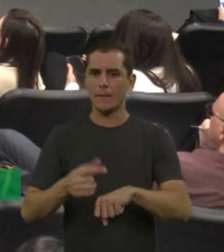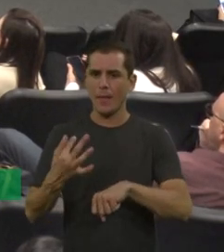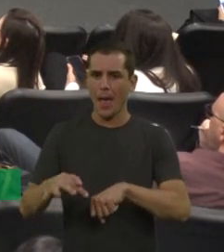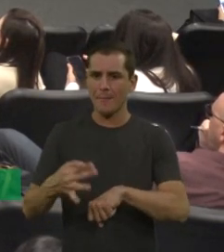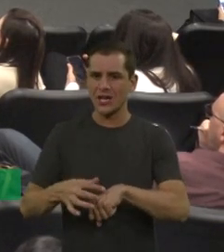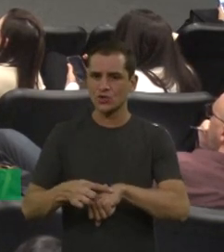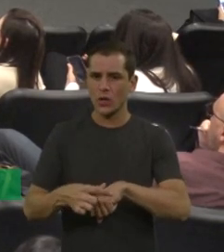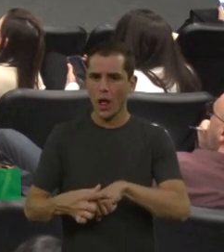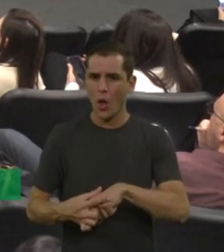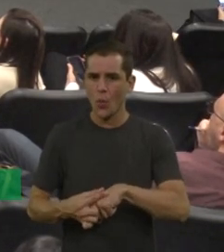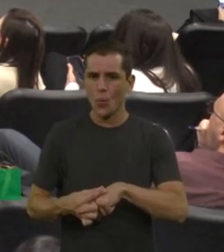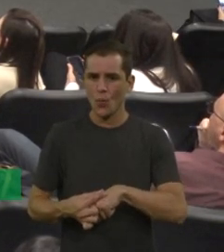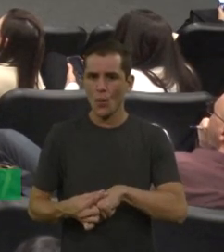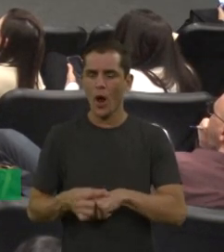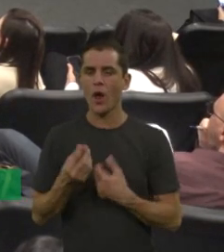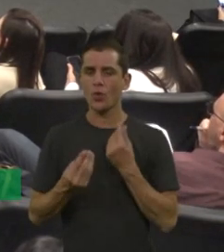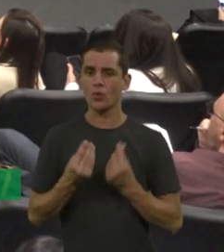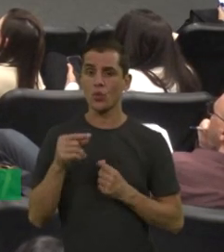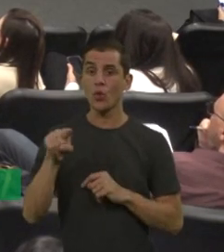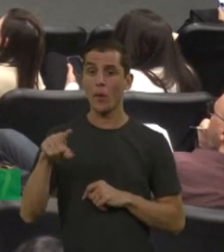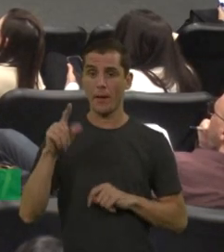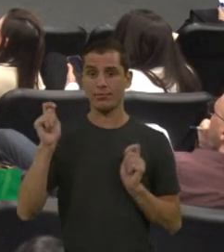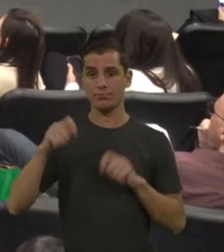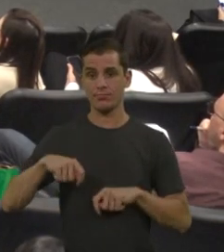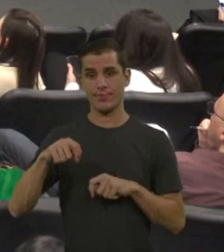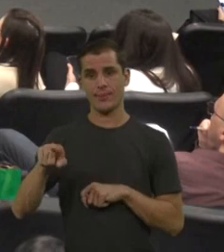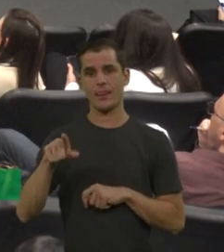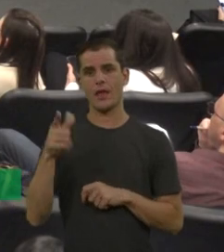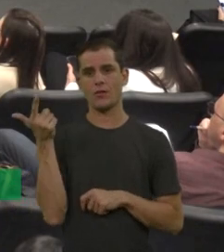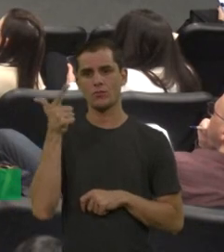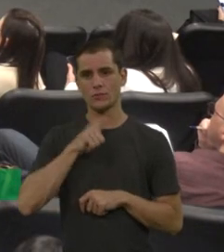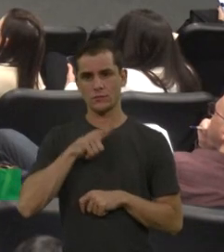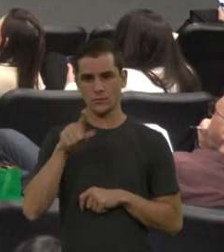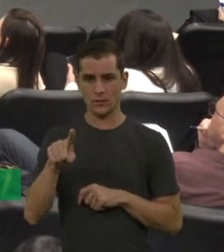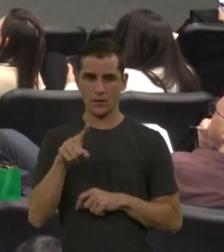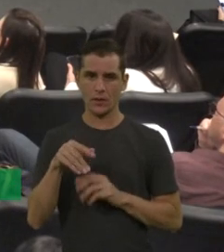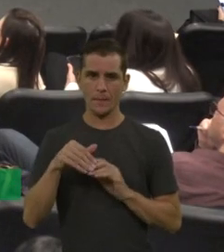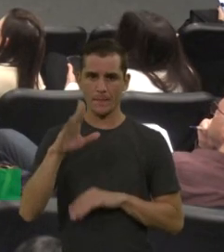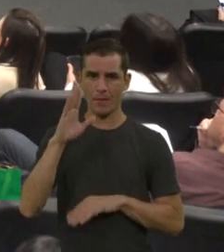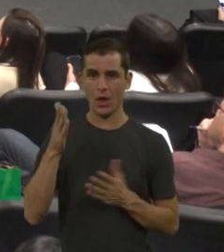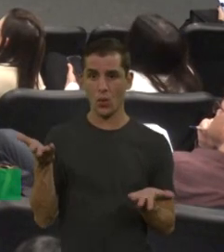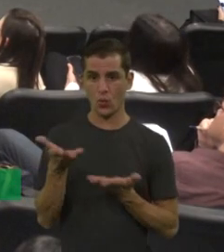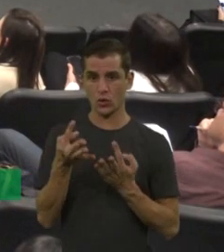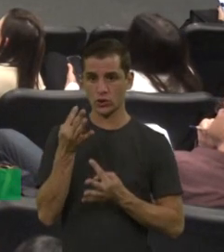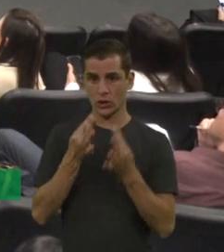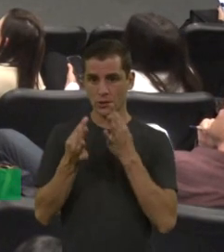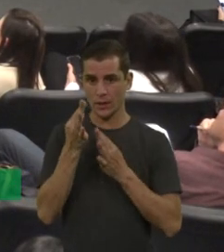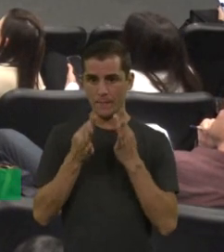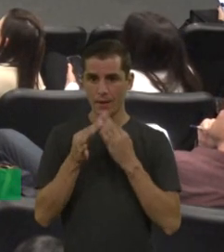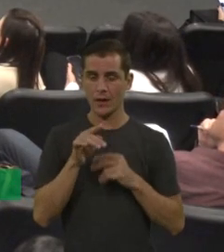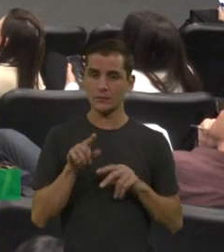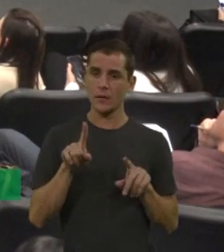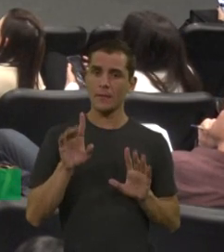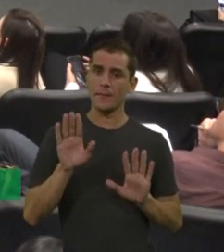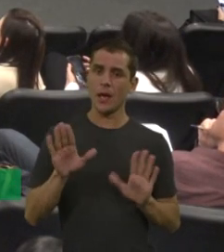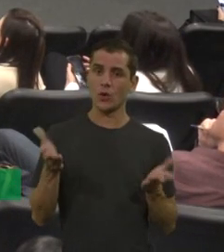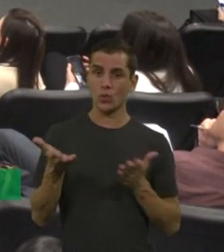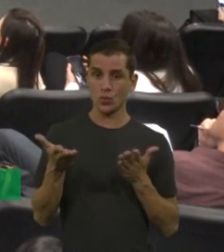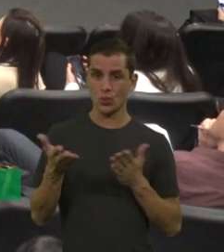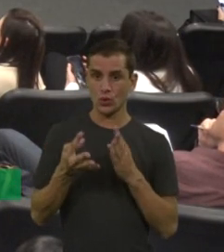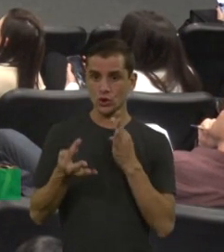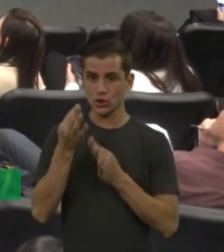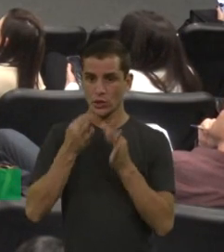anticorpos monoclonais também. Então, basicamente, o tratamento é baseado na reposição do que é